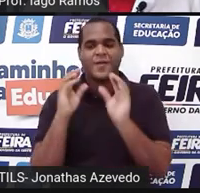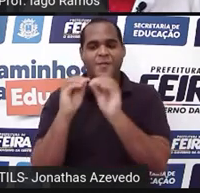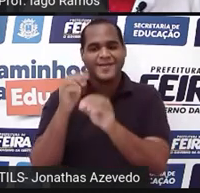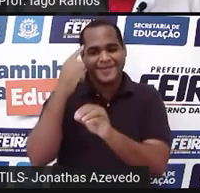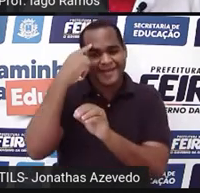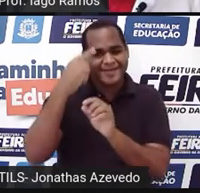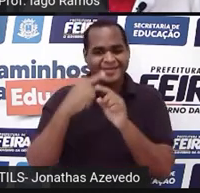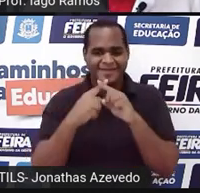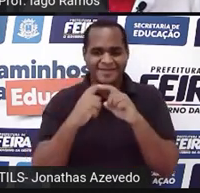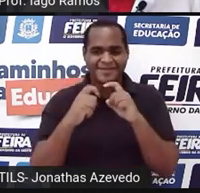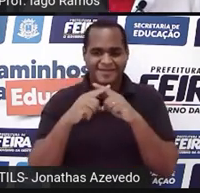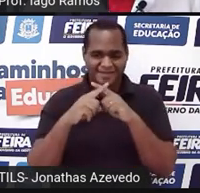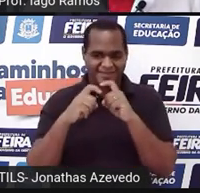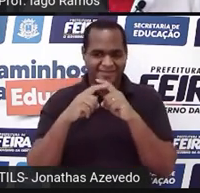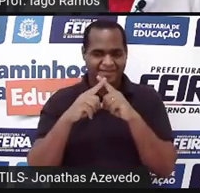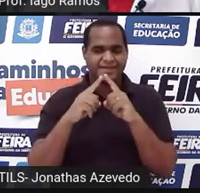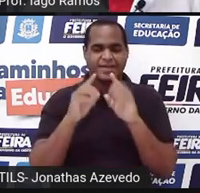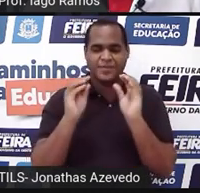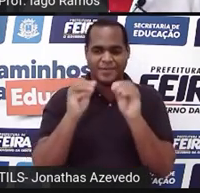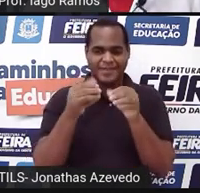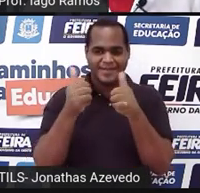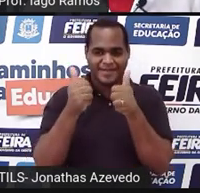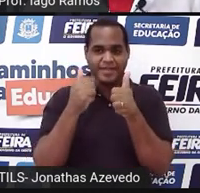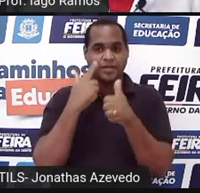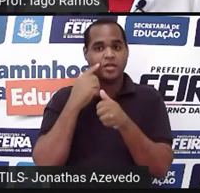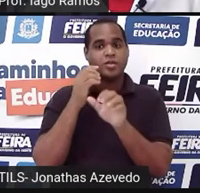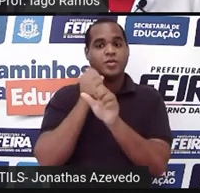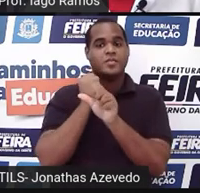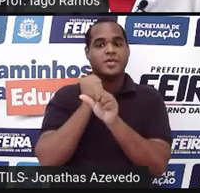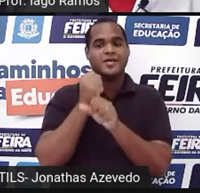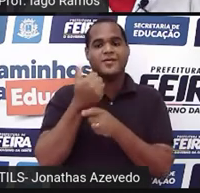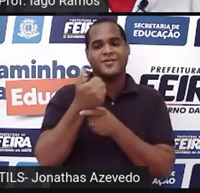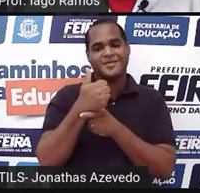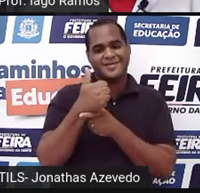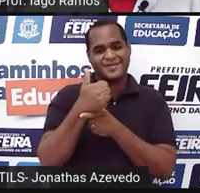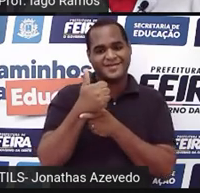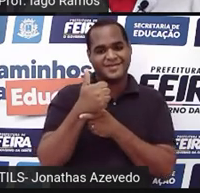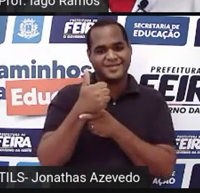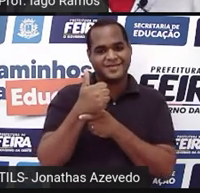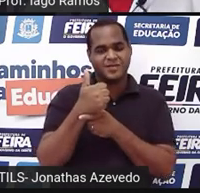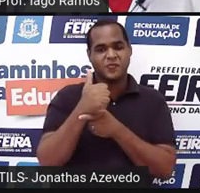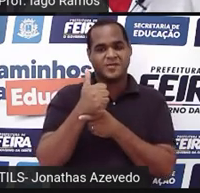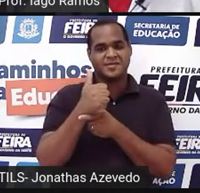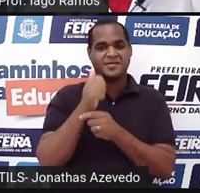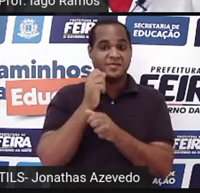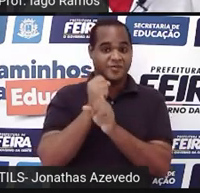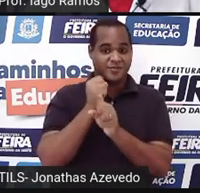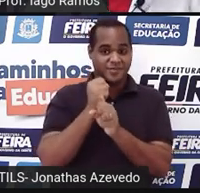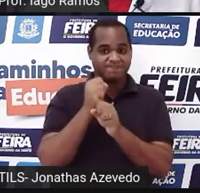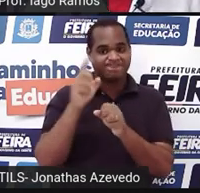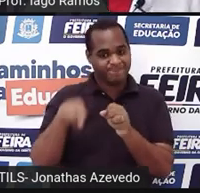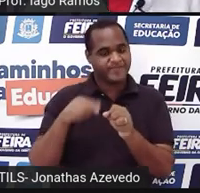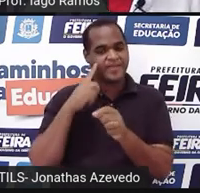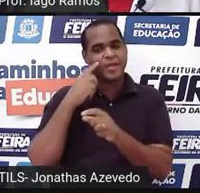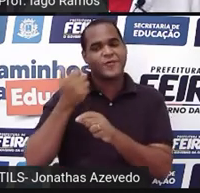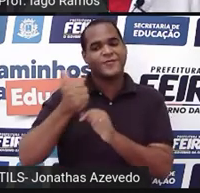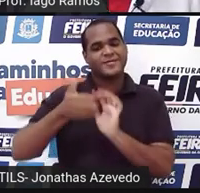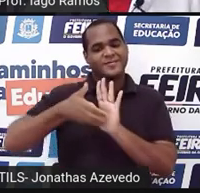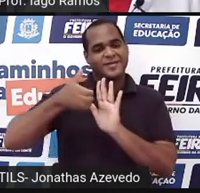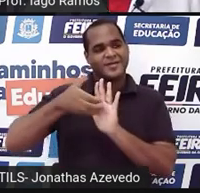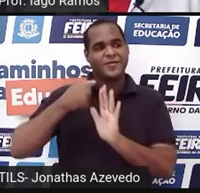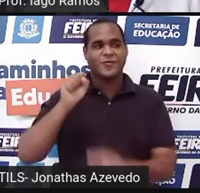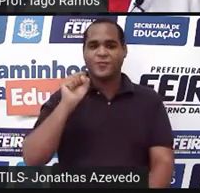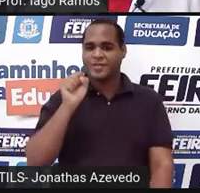asteriscozinho aqui. E aí, dá 11. 10 mais 1, 11. Aí, esse 11 tira 8,